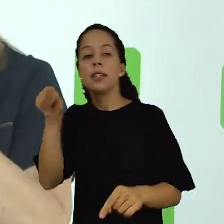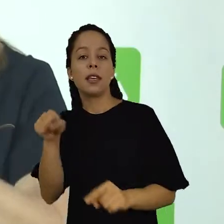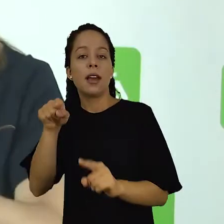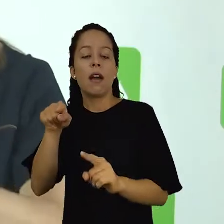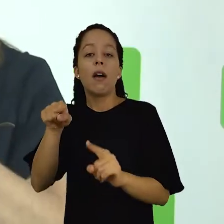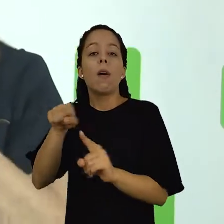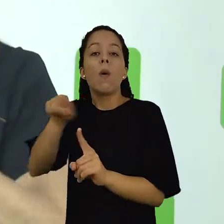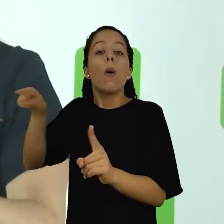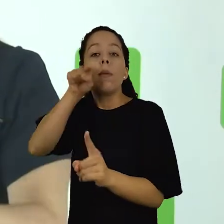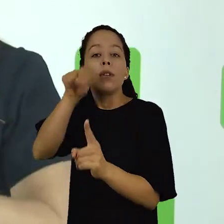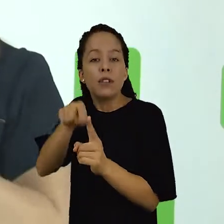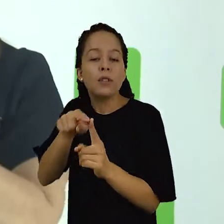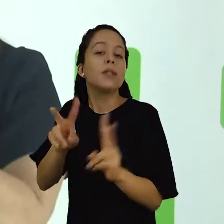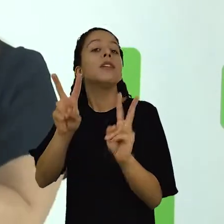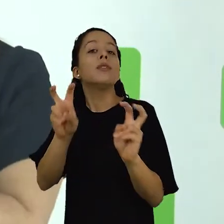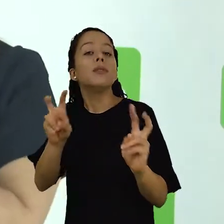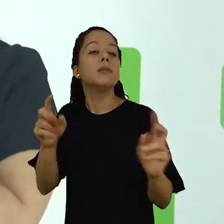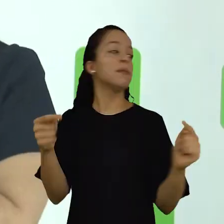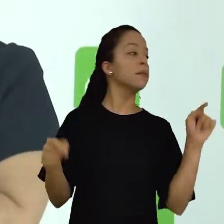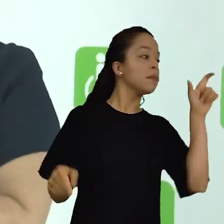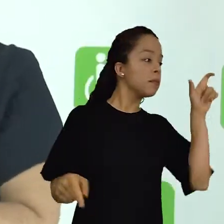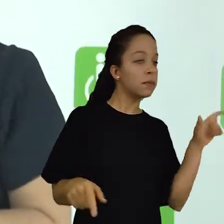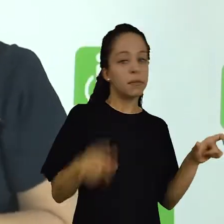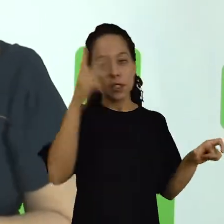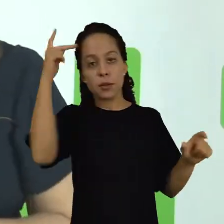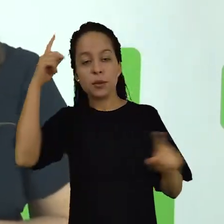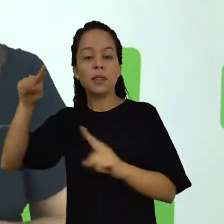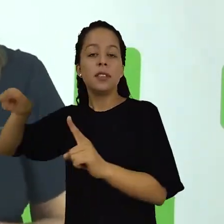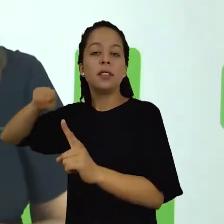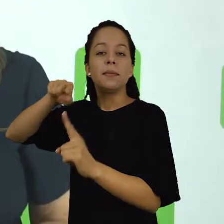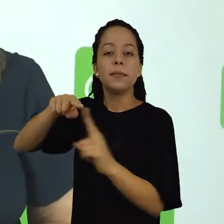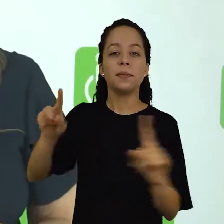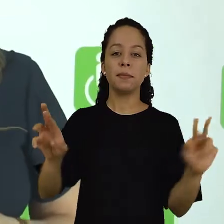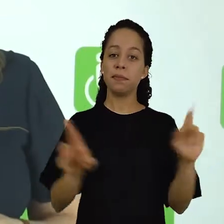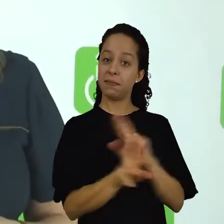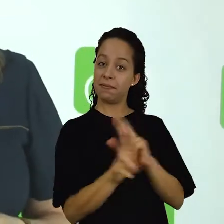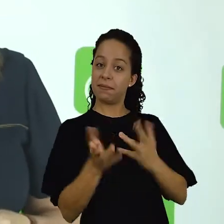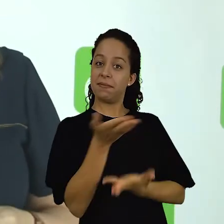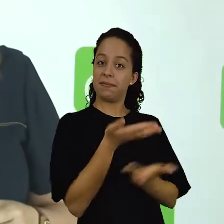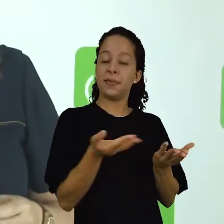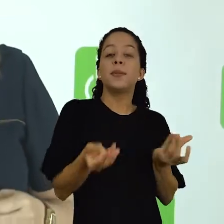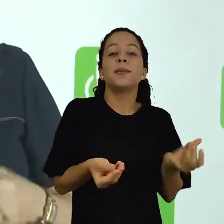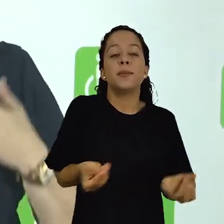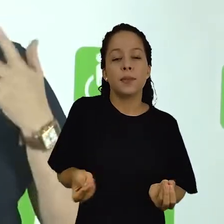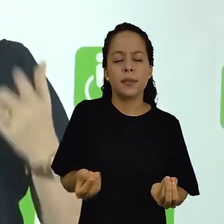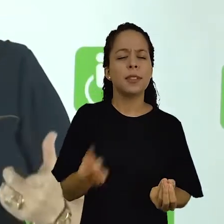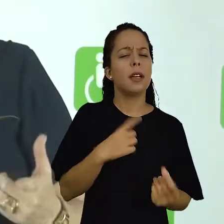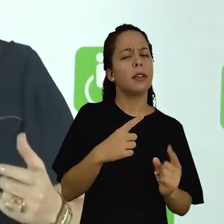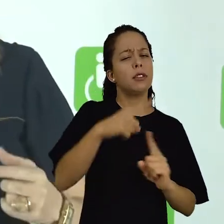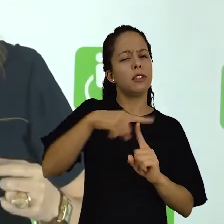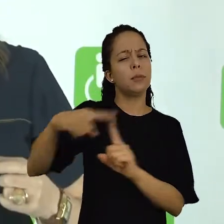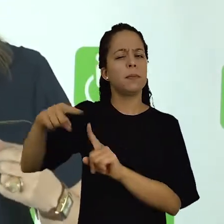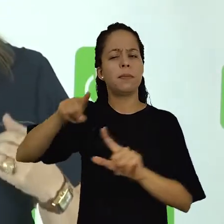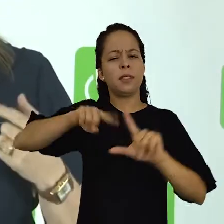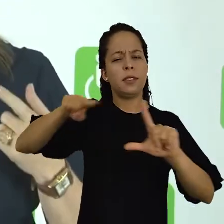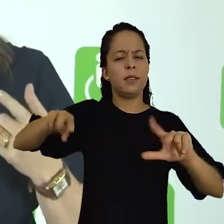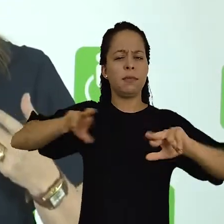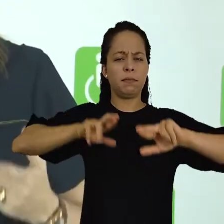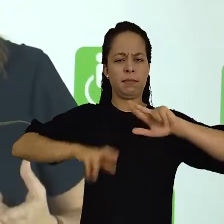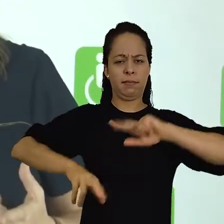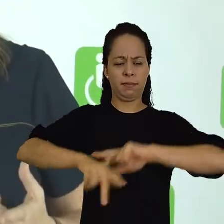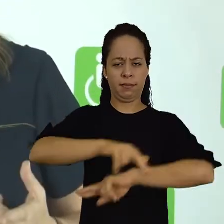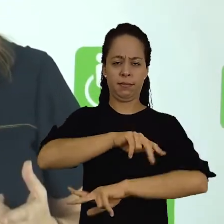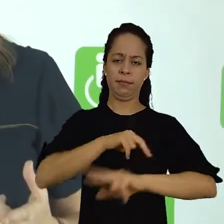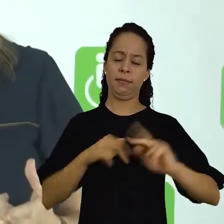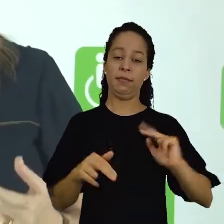e o objeto, o assunto que ele quer conhecer. Esse conhecimento, ele pode se dar em relação a vários níveis e várias